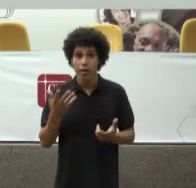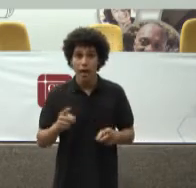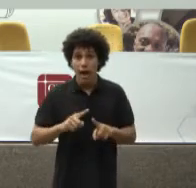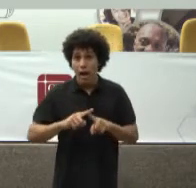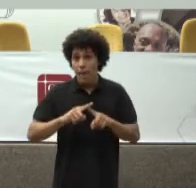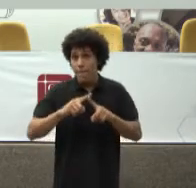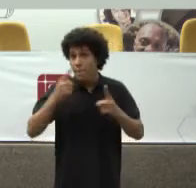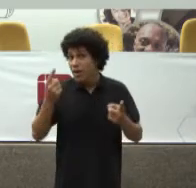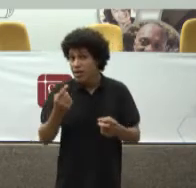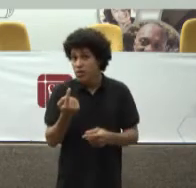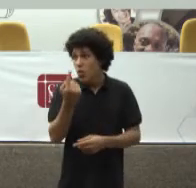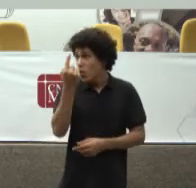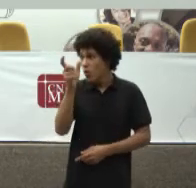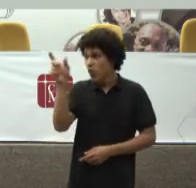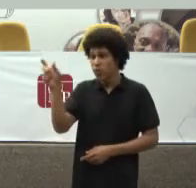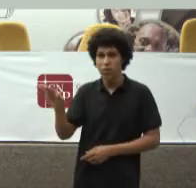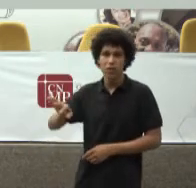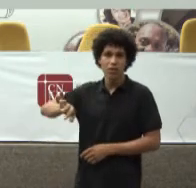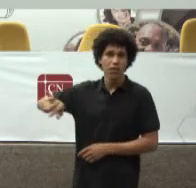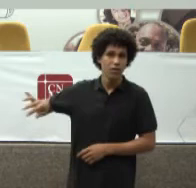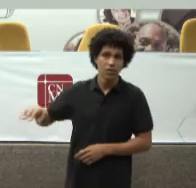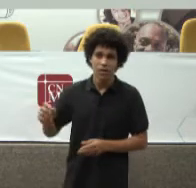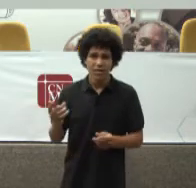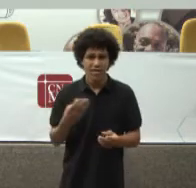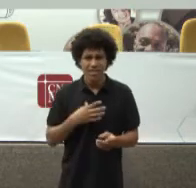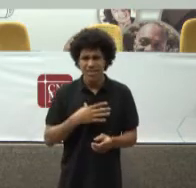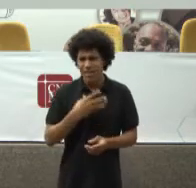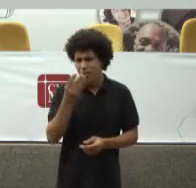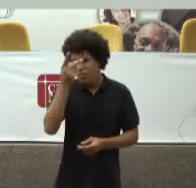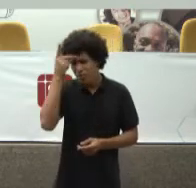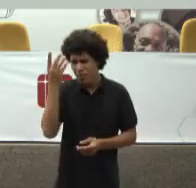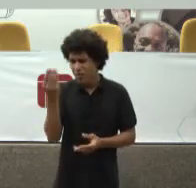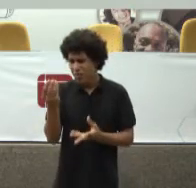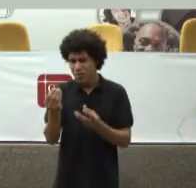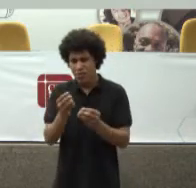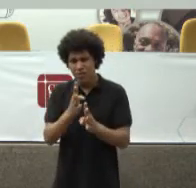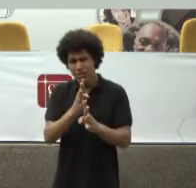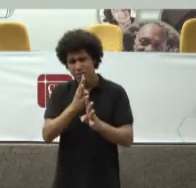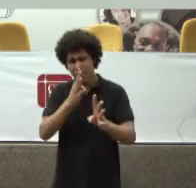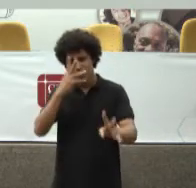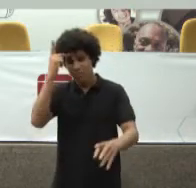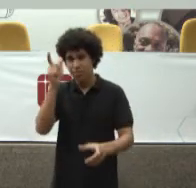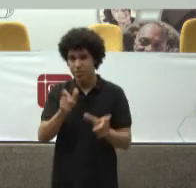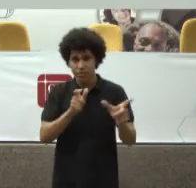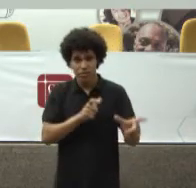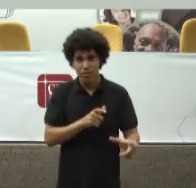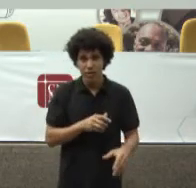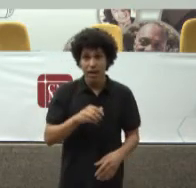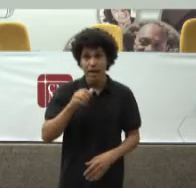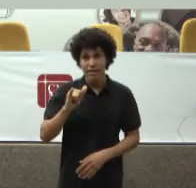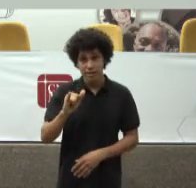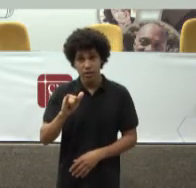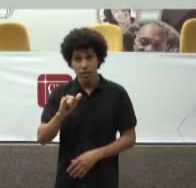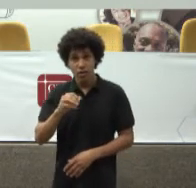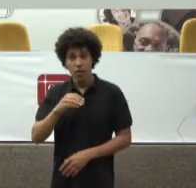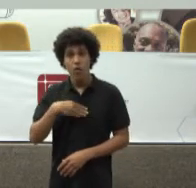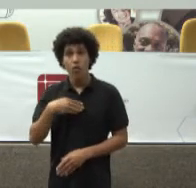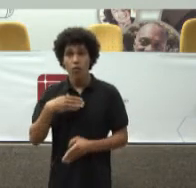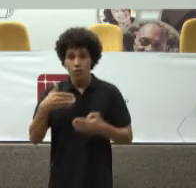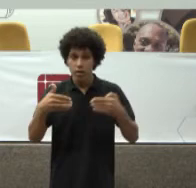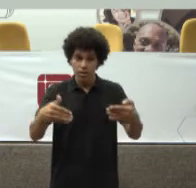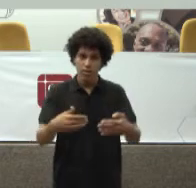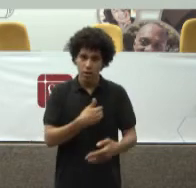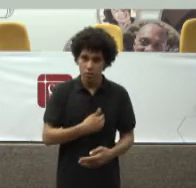centenas E milhares de pessoas Que estavam na fila Se o Ministério Público Trata só daquela senhora Resolve aquele problema